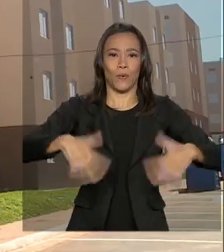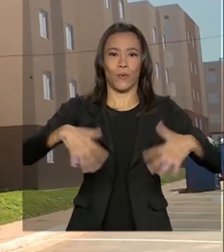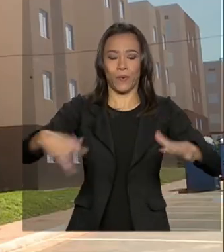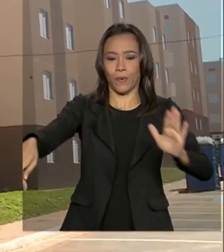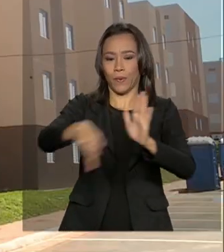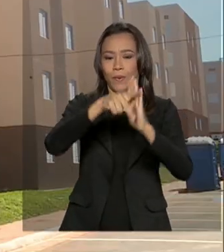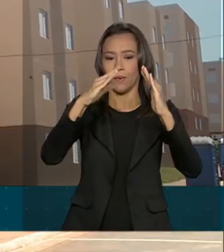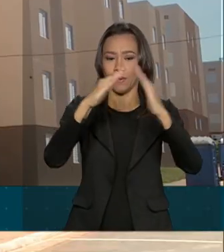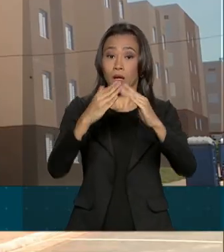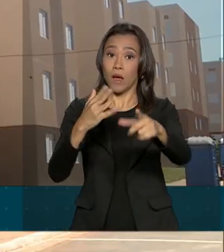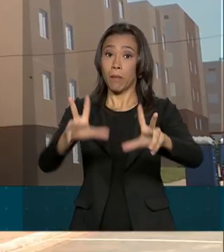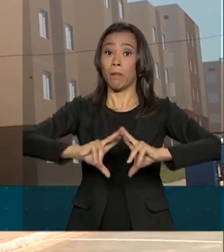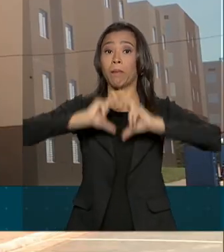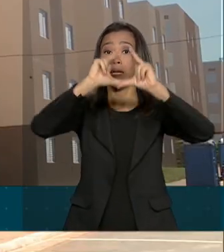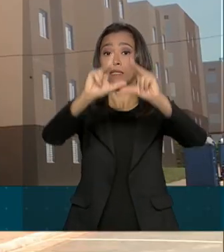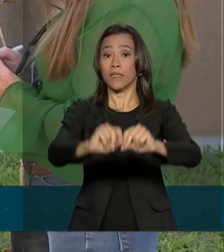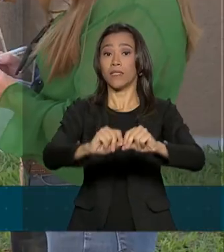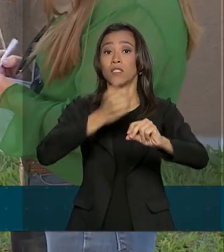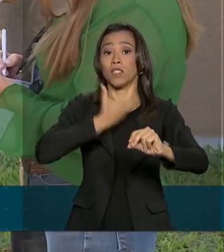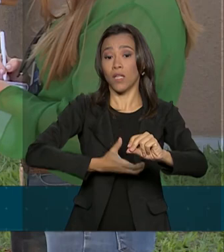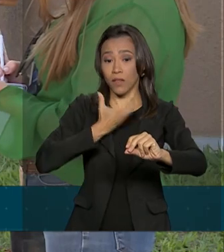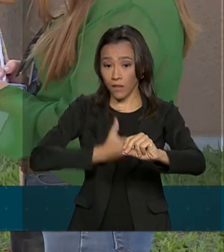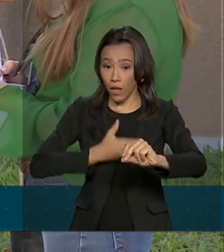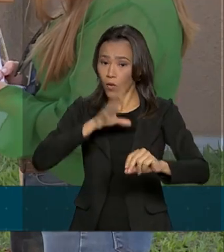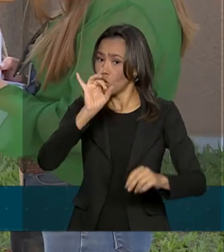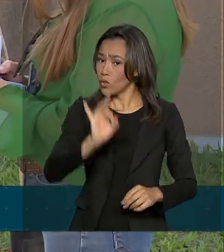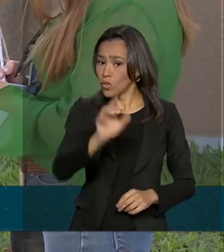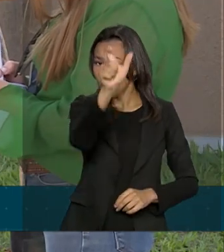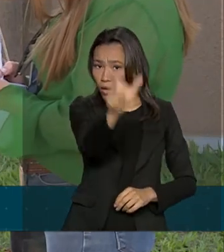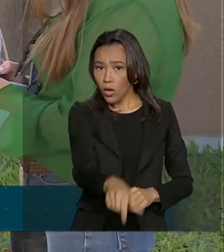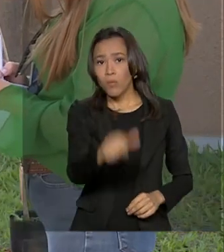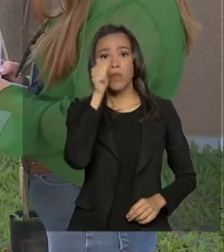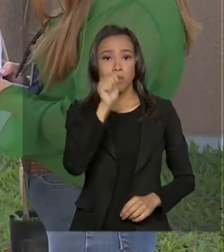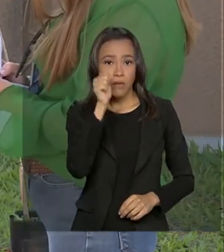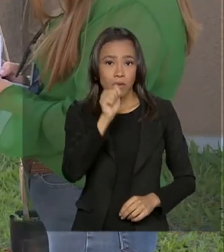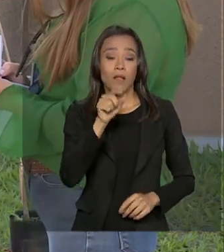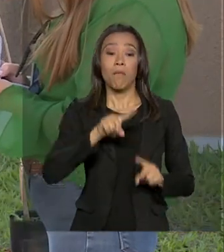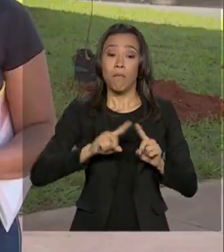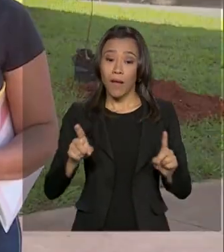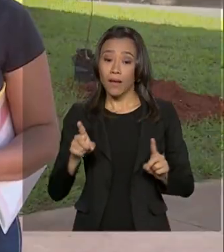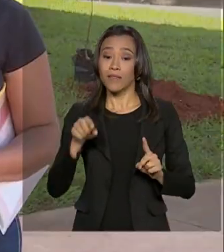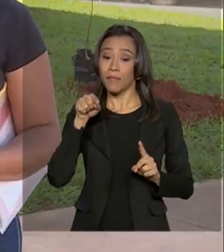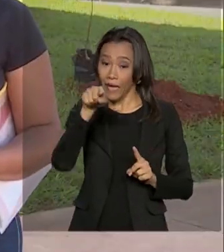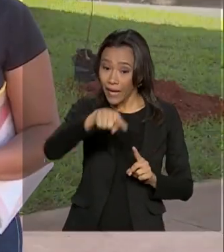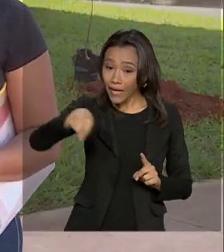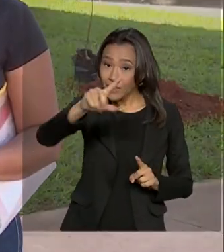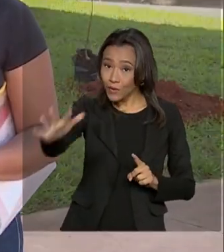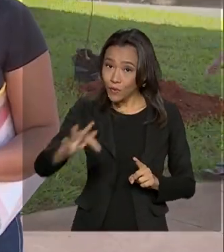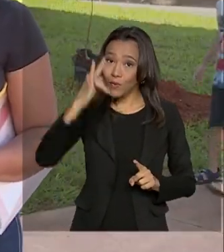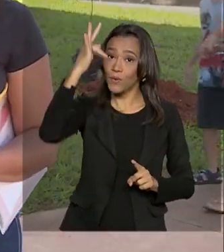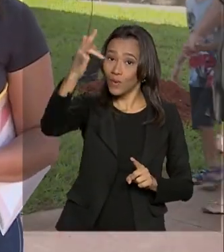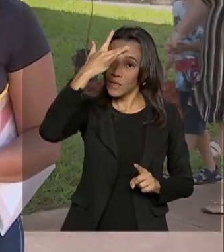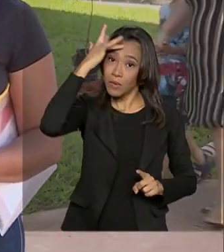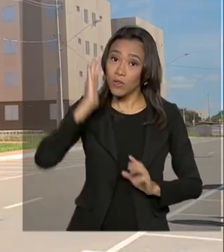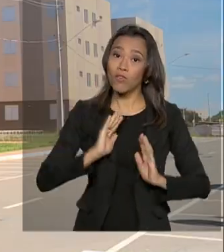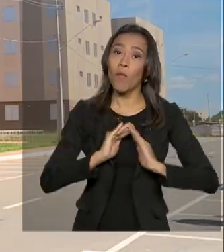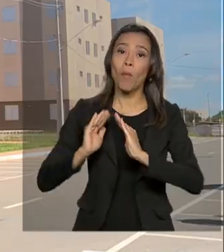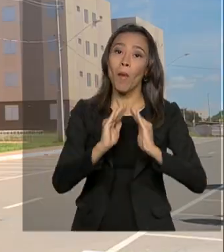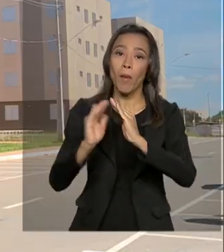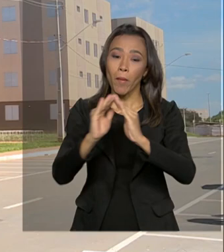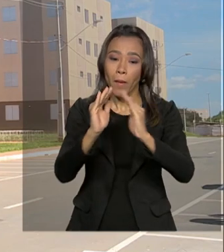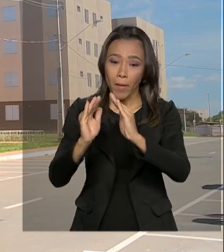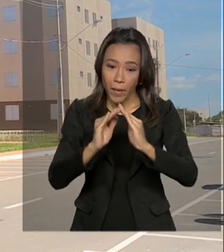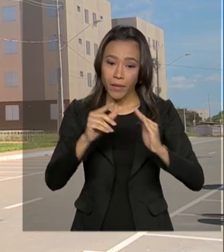presente de Natal que chegou mais cedo, não só para Maria Antônia, mas para esses futuros moradores dos residenciais